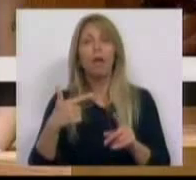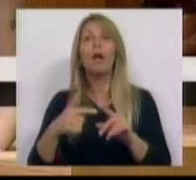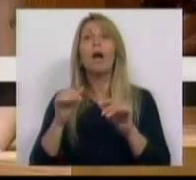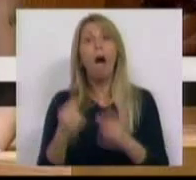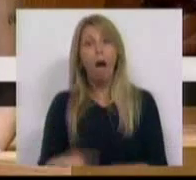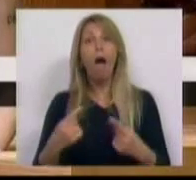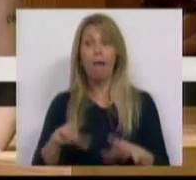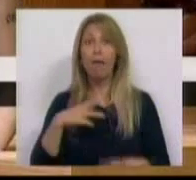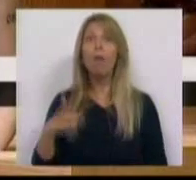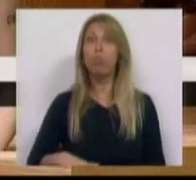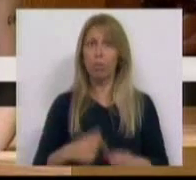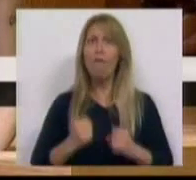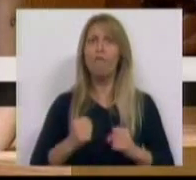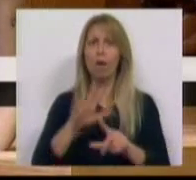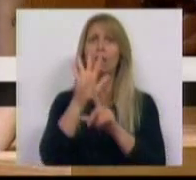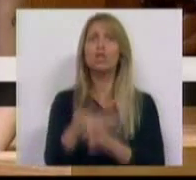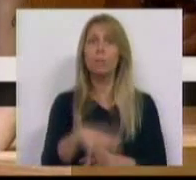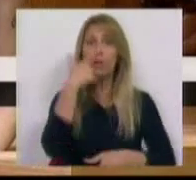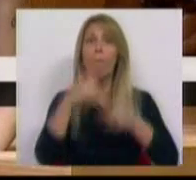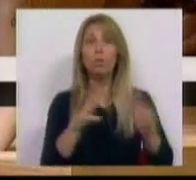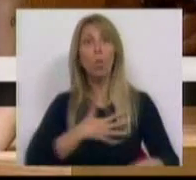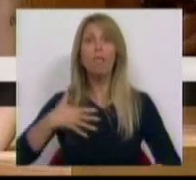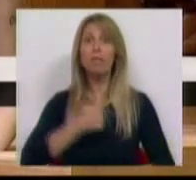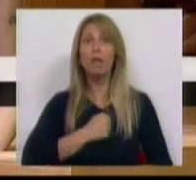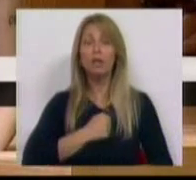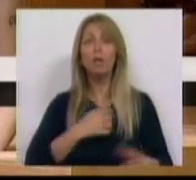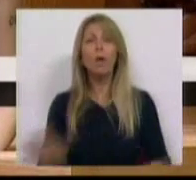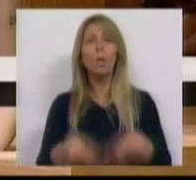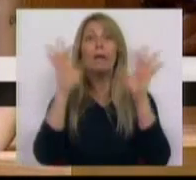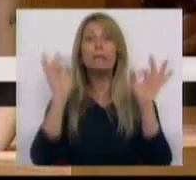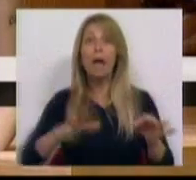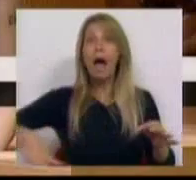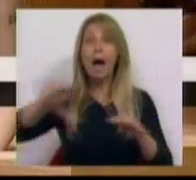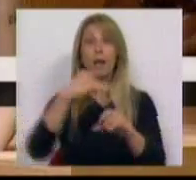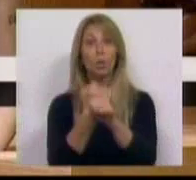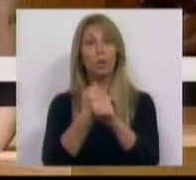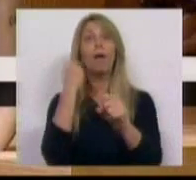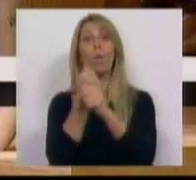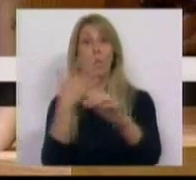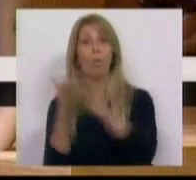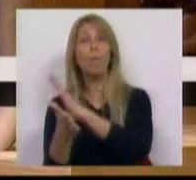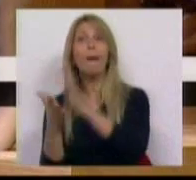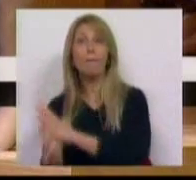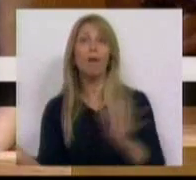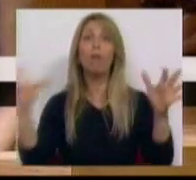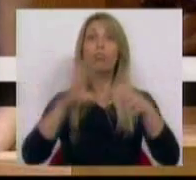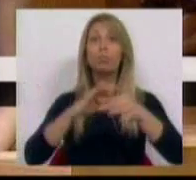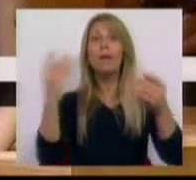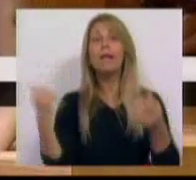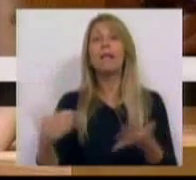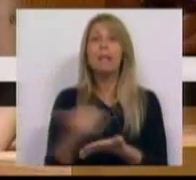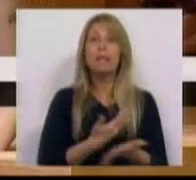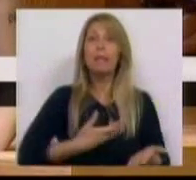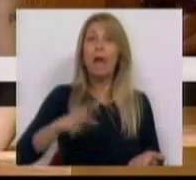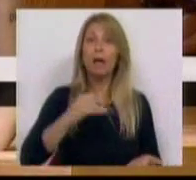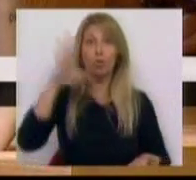discriminação contra as pessoas transexuais, nomeadamente no âmbito do trabalho e do emprego, de acordo com dados nacionais